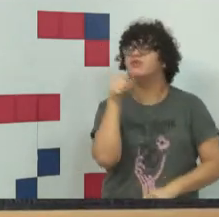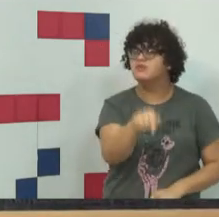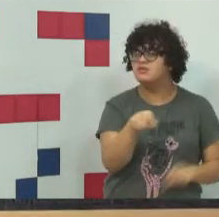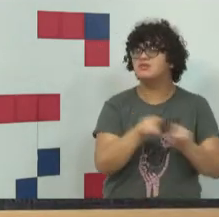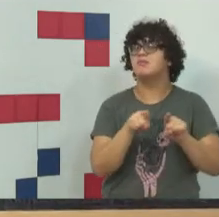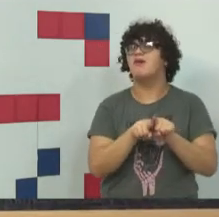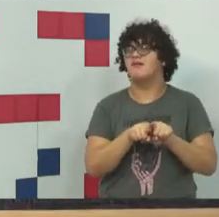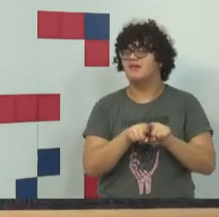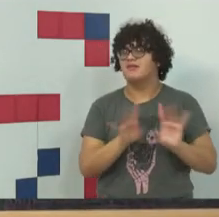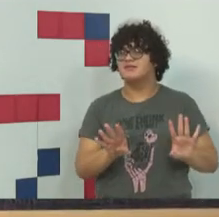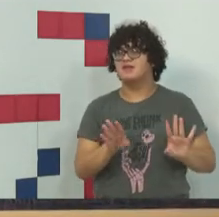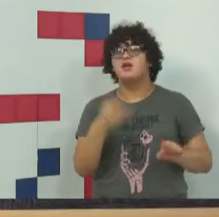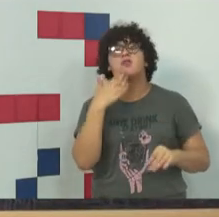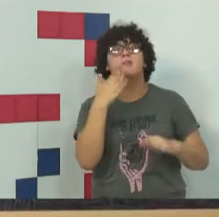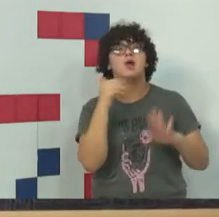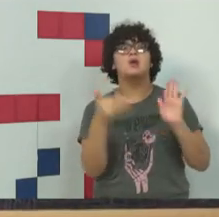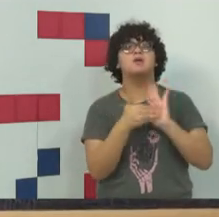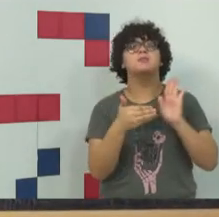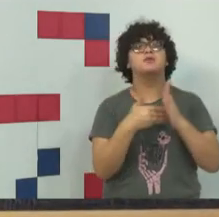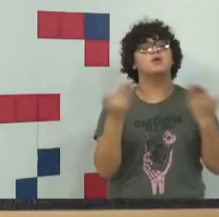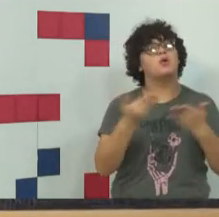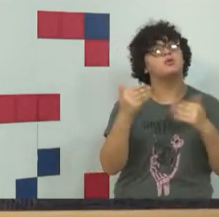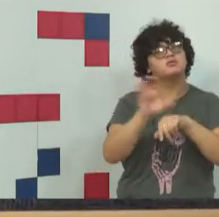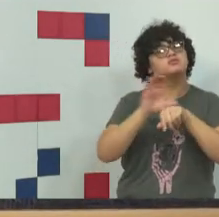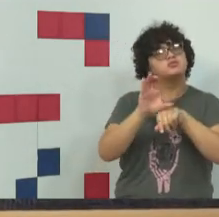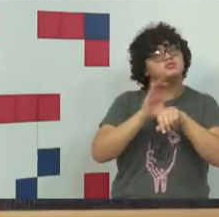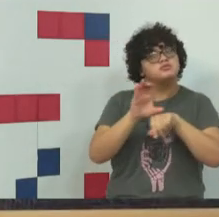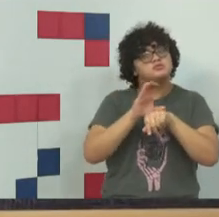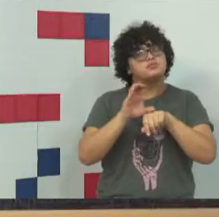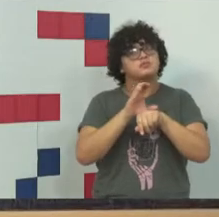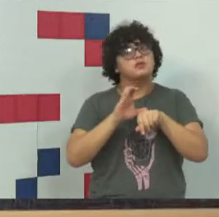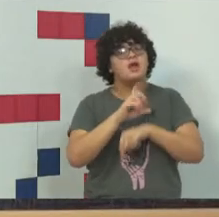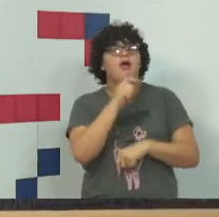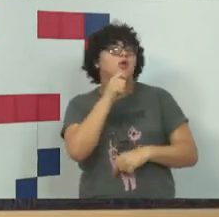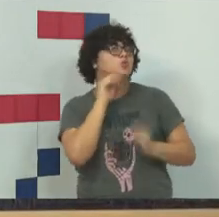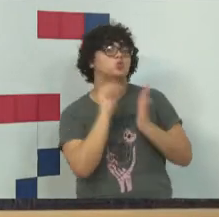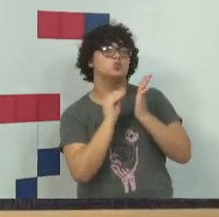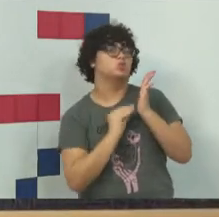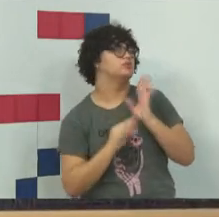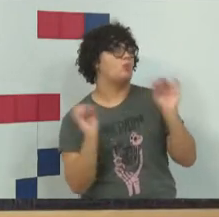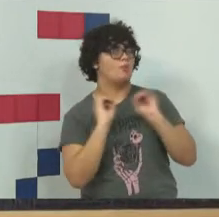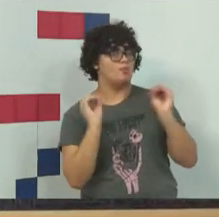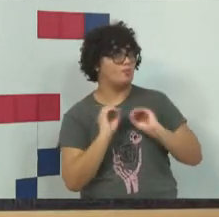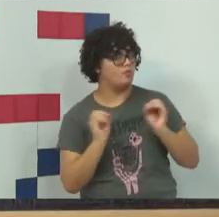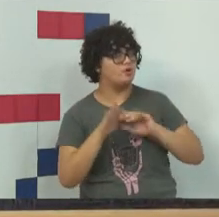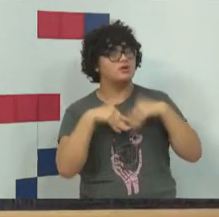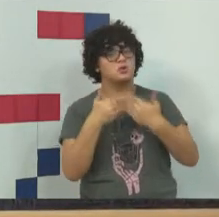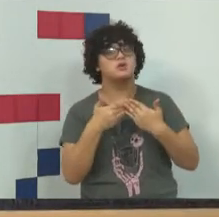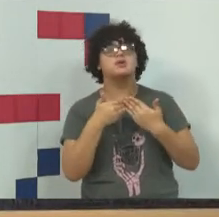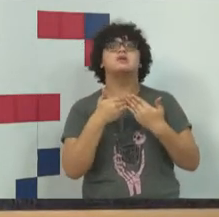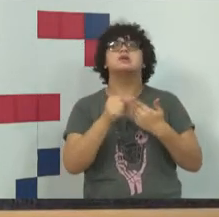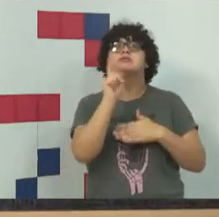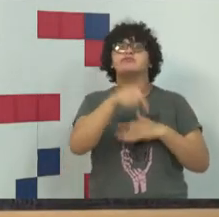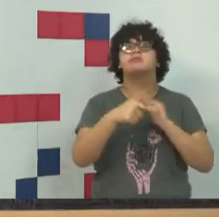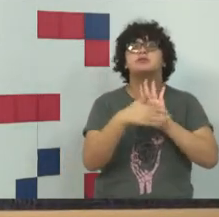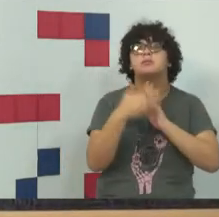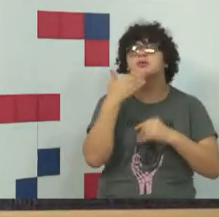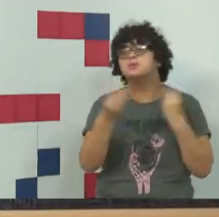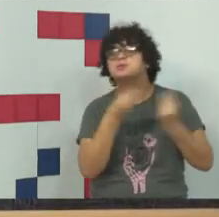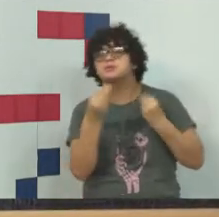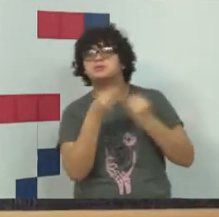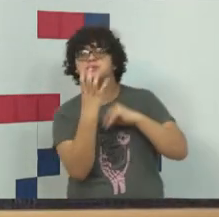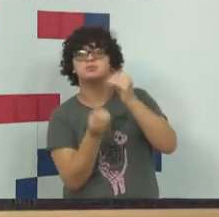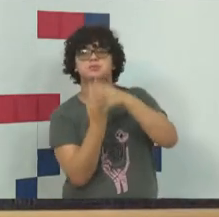E esse é o limite que a Constituição não coloca dessa forma, mas esse é o limite que a Constituição estabelece.